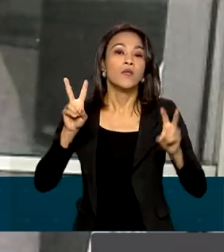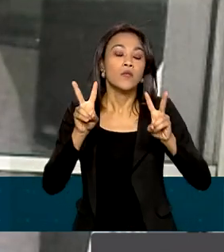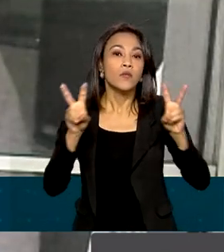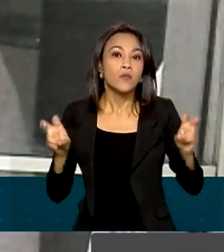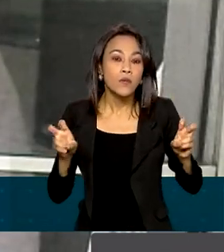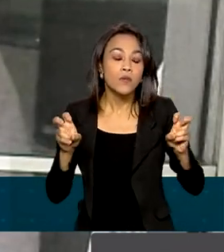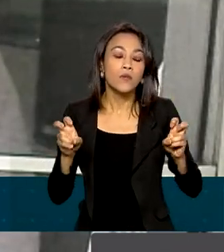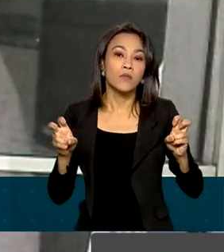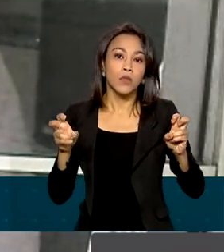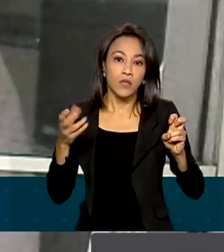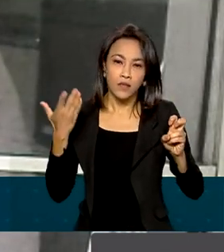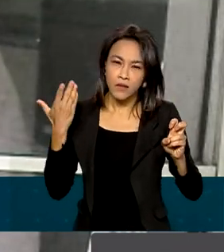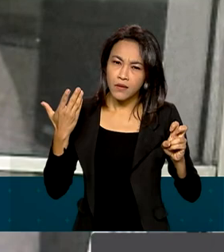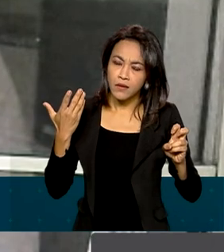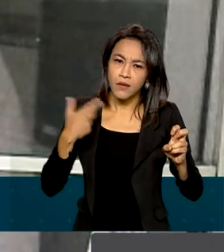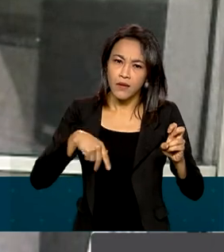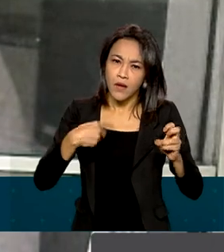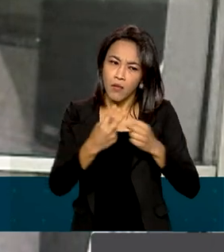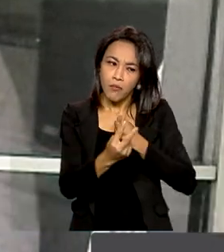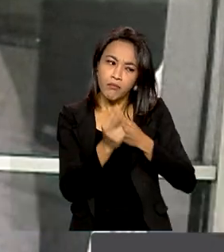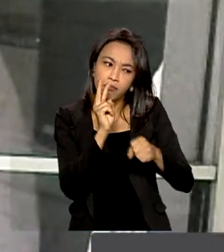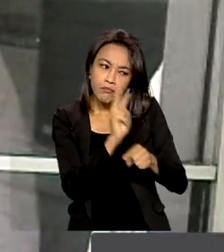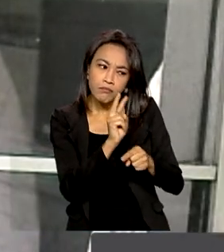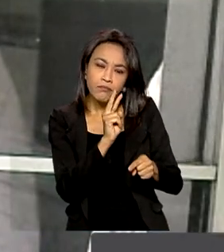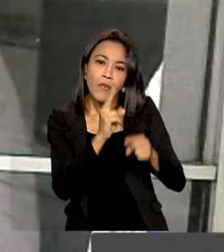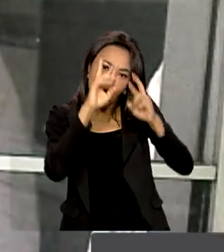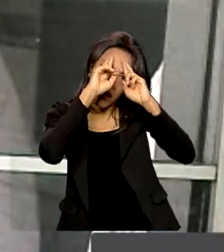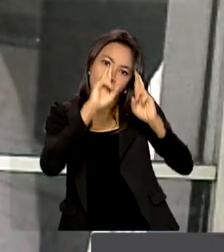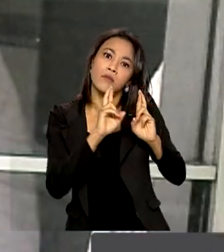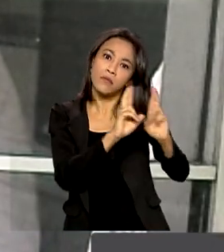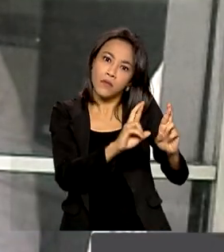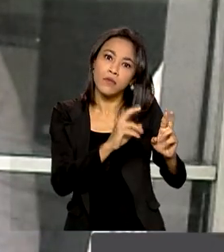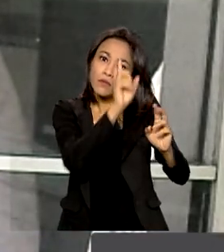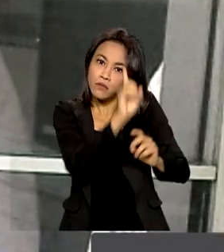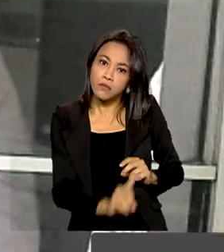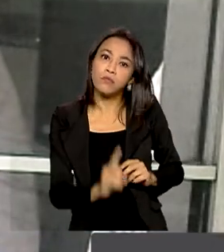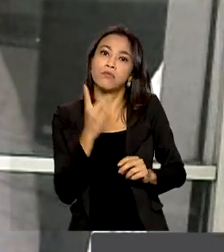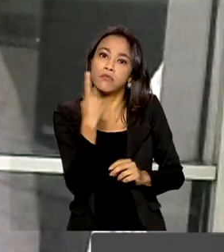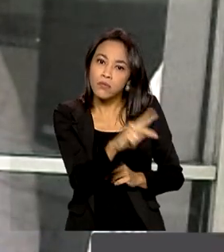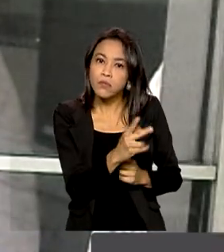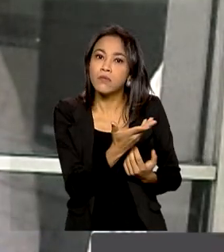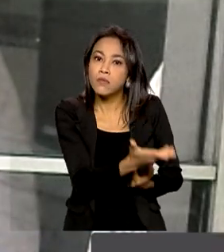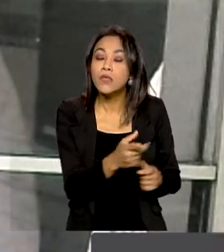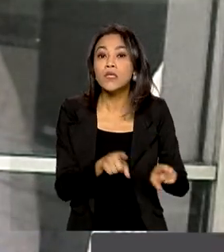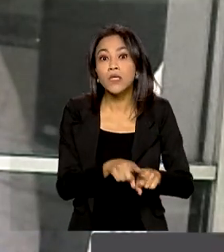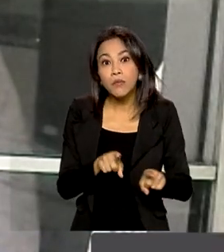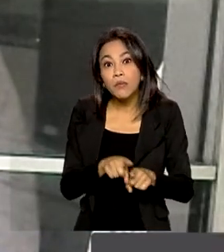tratam desde a proteção desse consumidor individual, mas também pensando no mercado saudável.